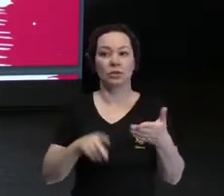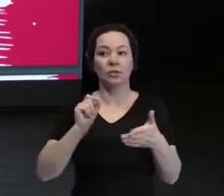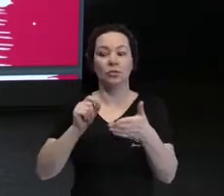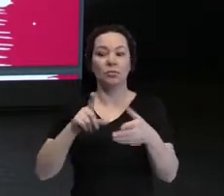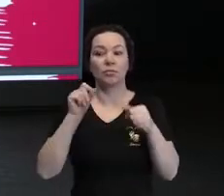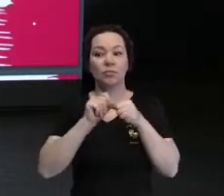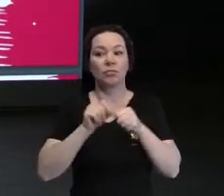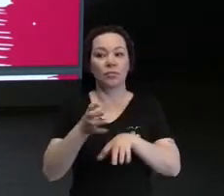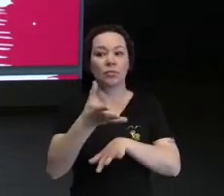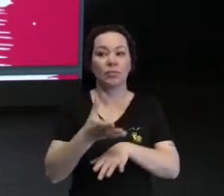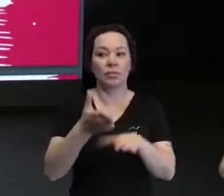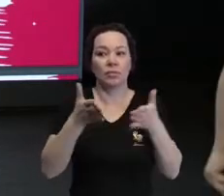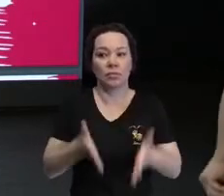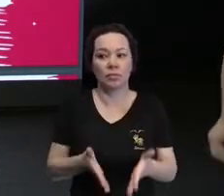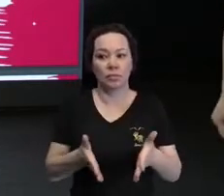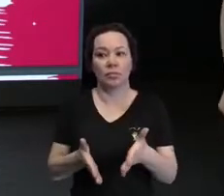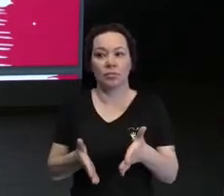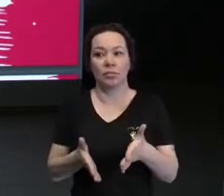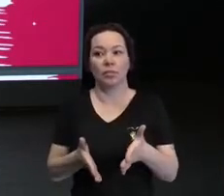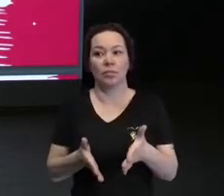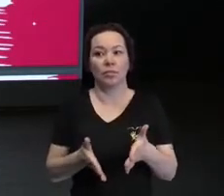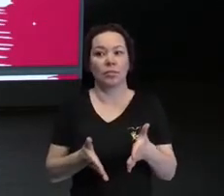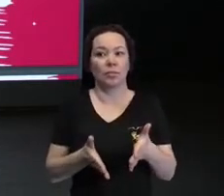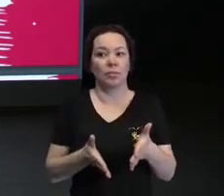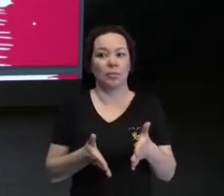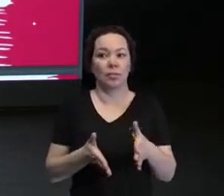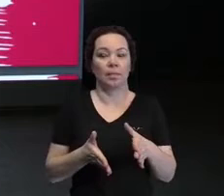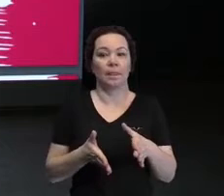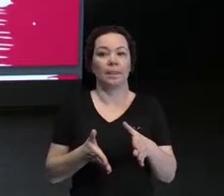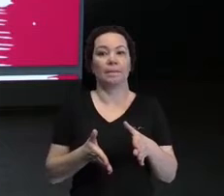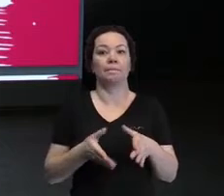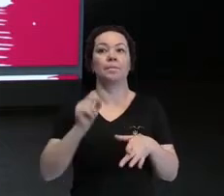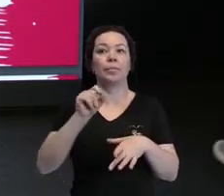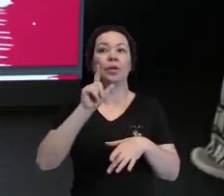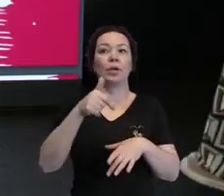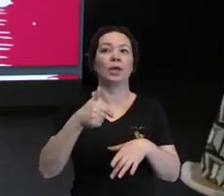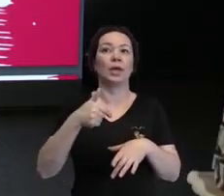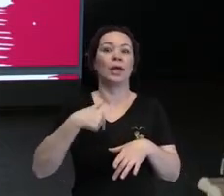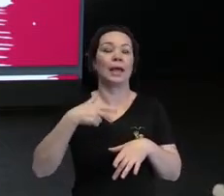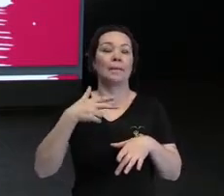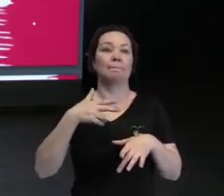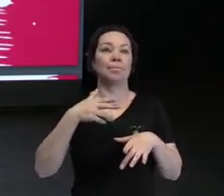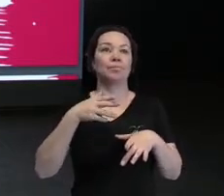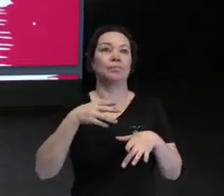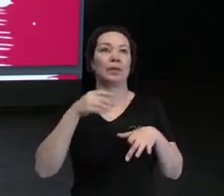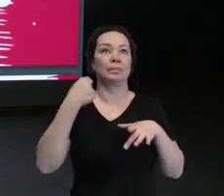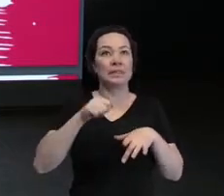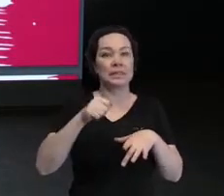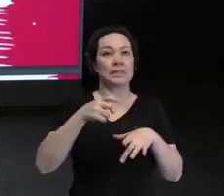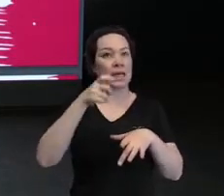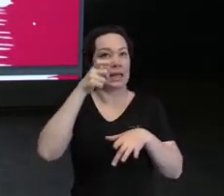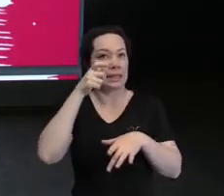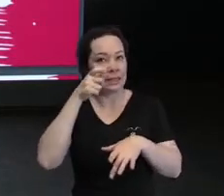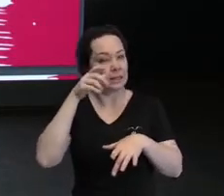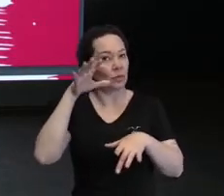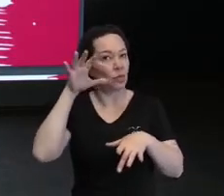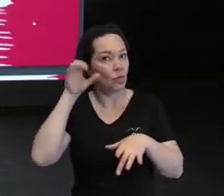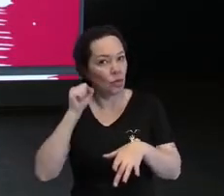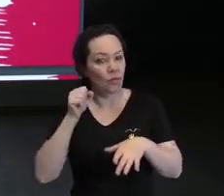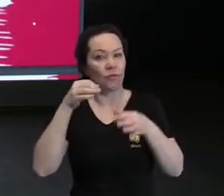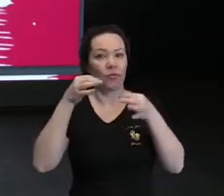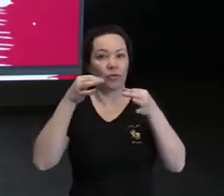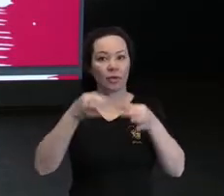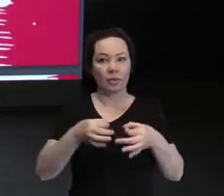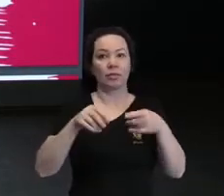a gente está querendo agora falar é do Mudo Seu Falar, Que Eu Mudo Me Ouvir, que tem muito a ver com a questão